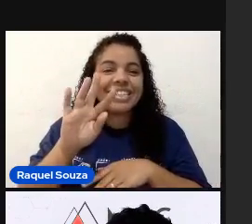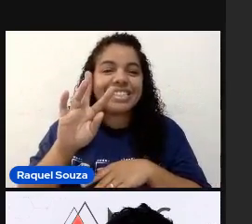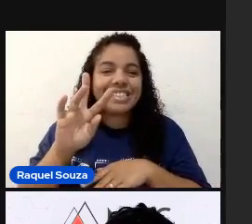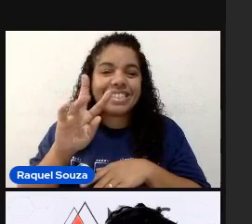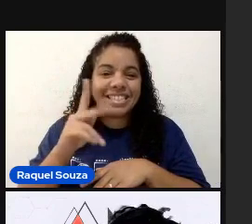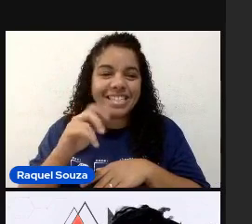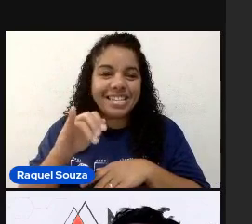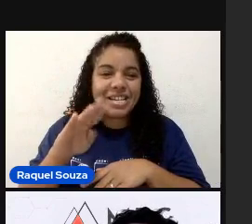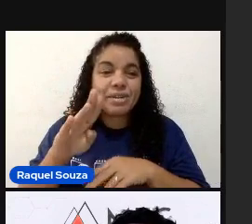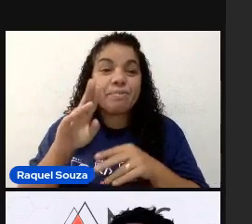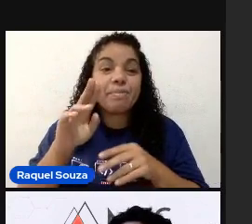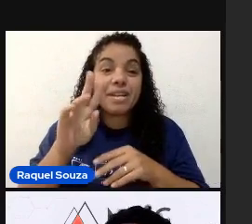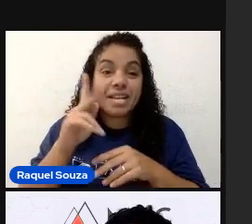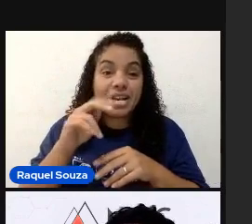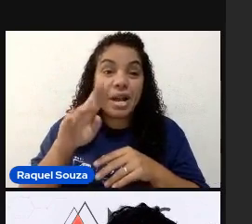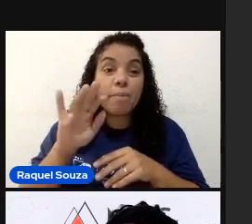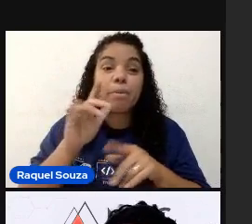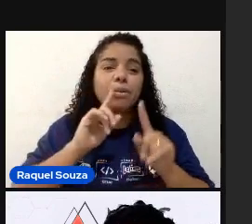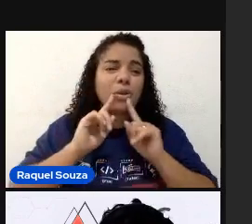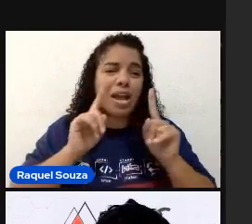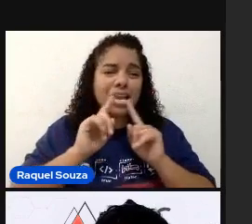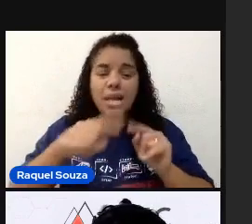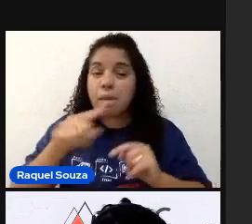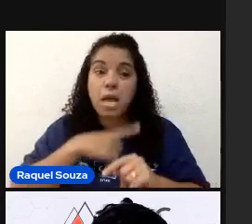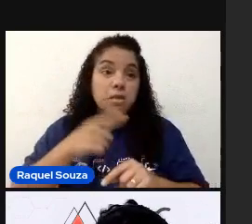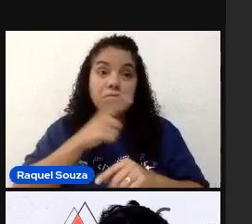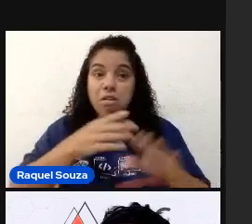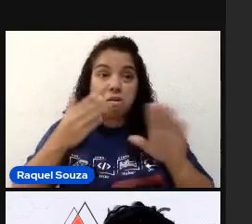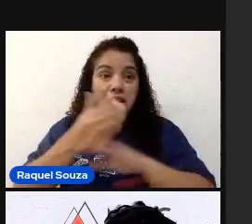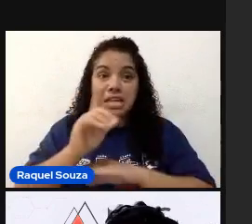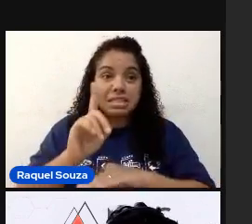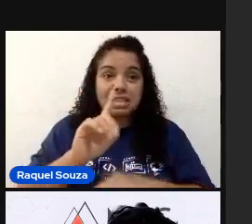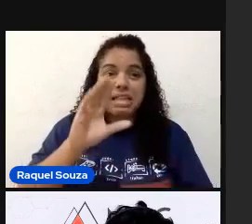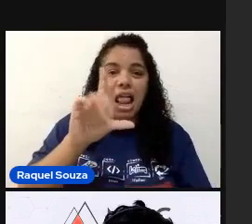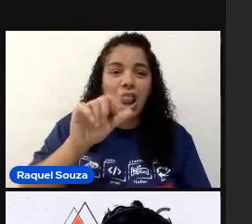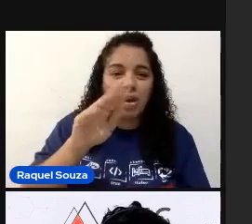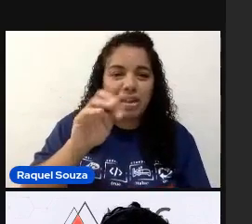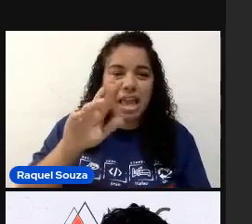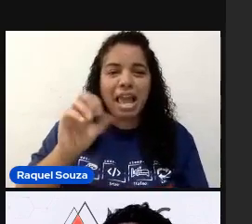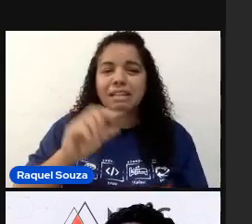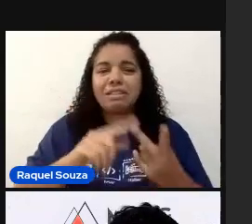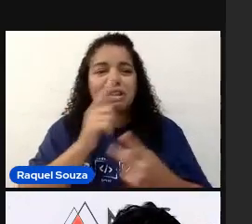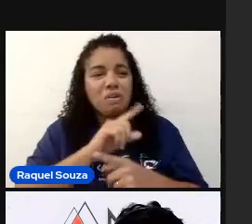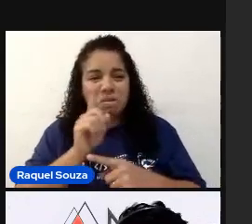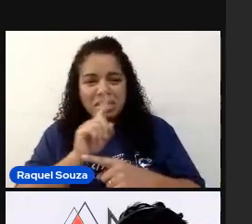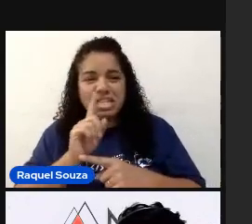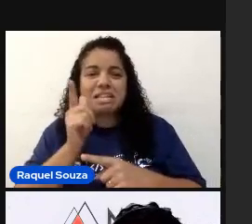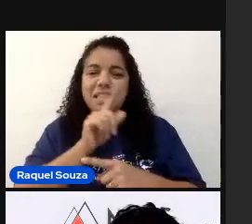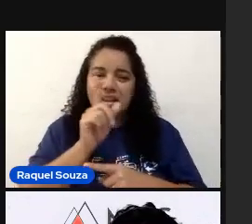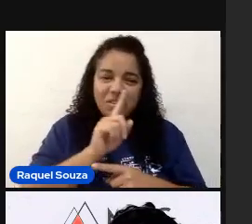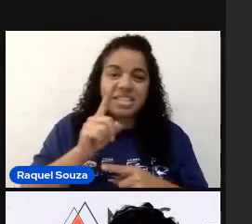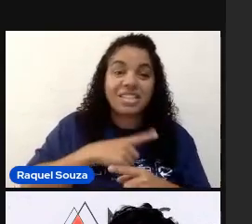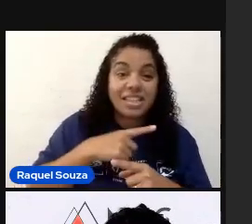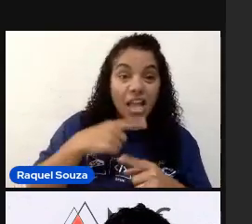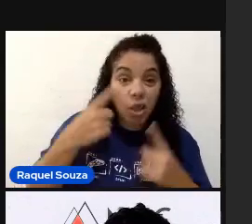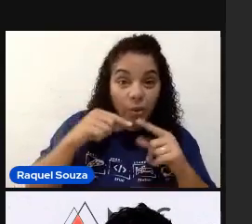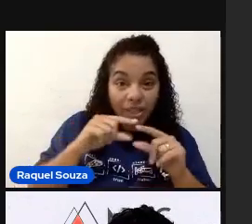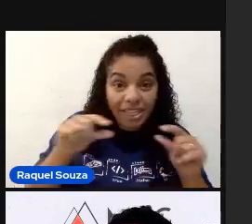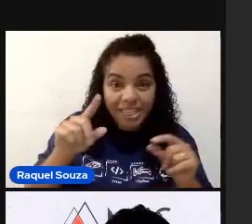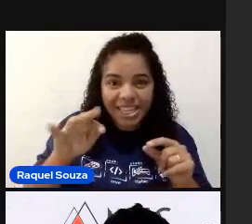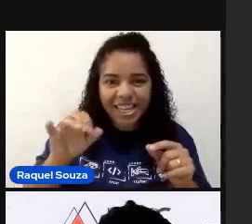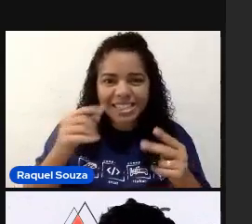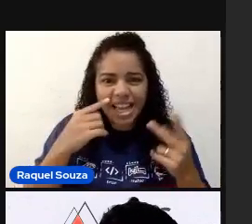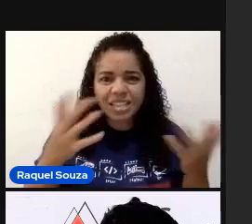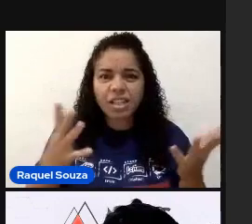é a galera reclamando. Eu não consigo acessar os locators. Eu não consigo. Eu não consigo. Tem até um ali um pouco mais caricato. Que a pessoa